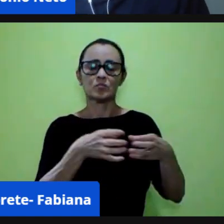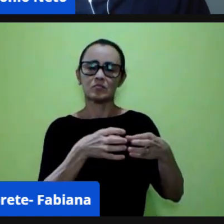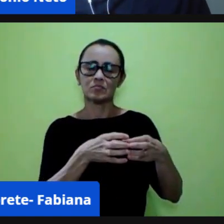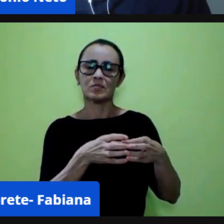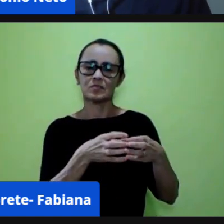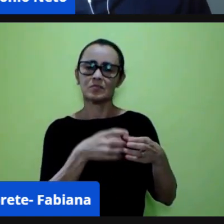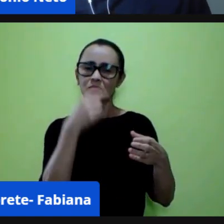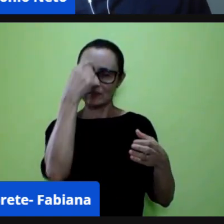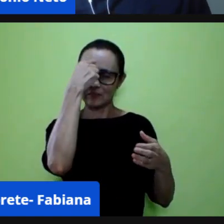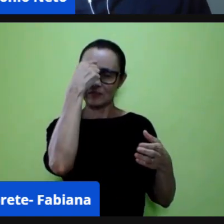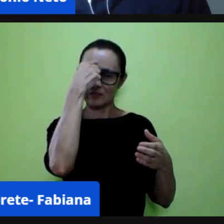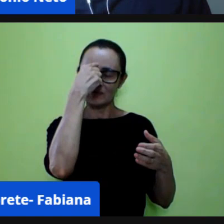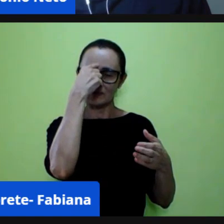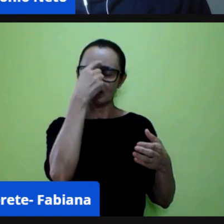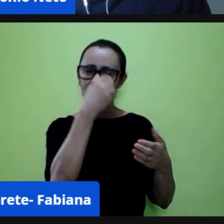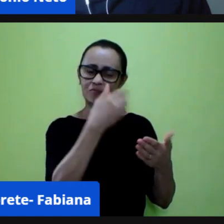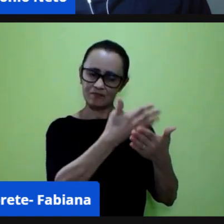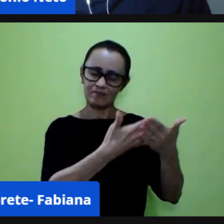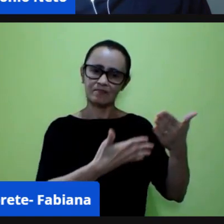ideias